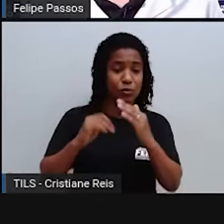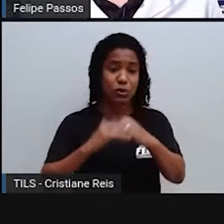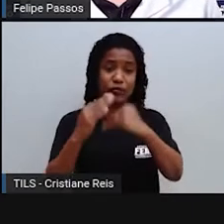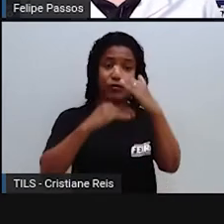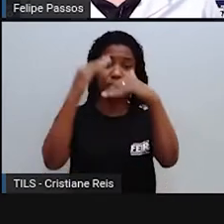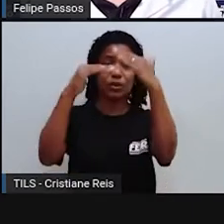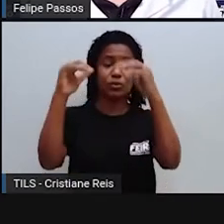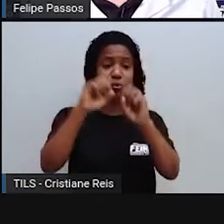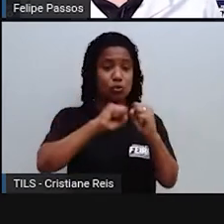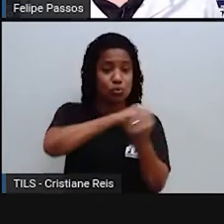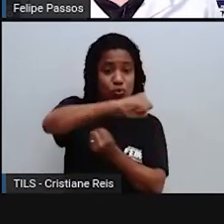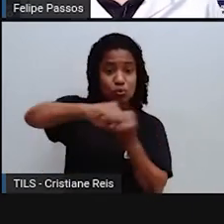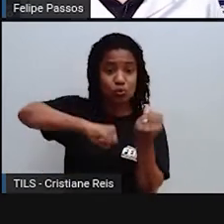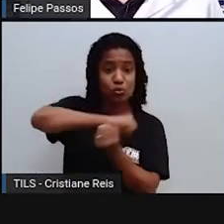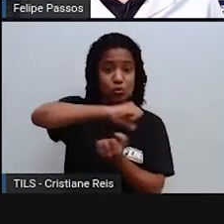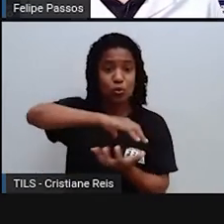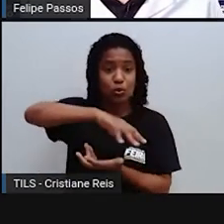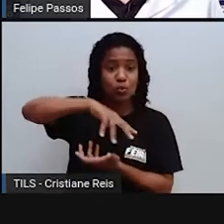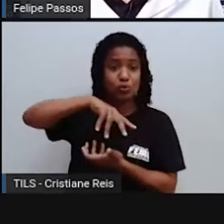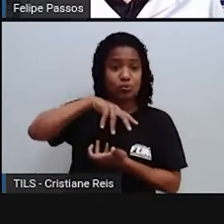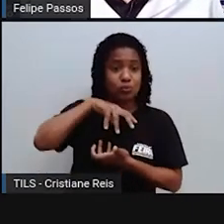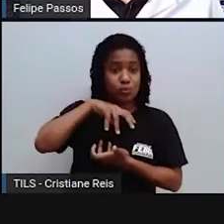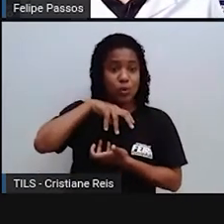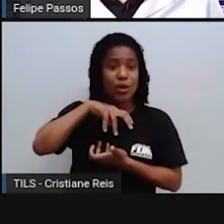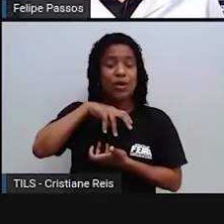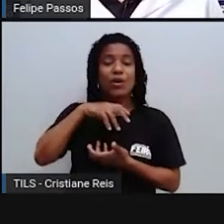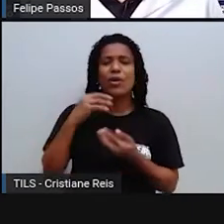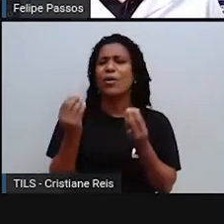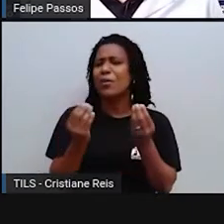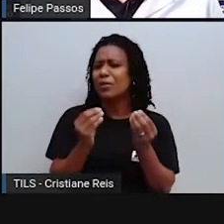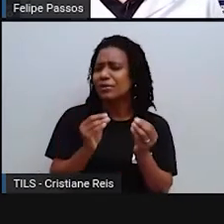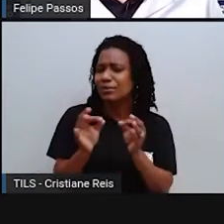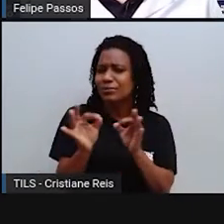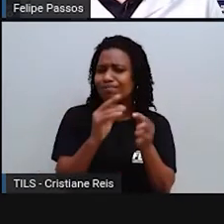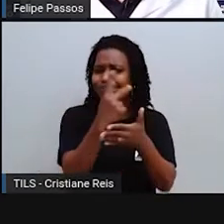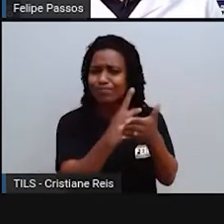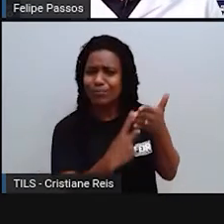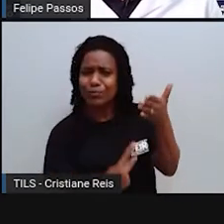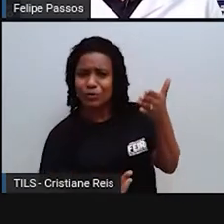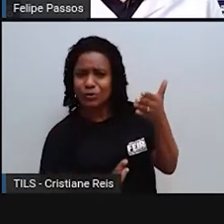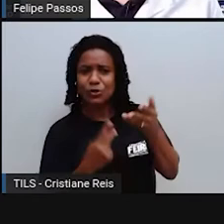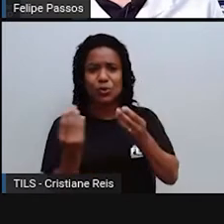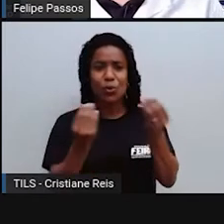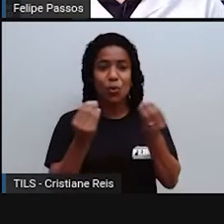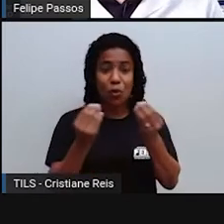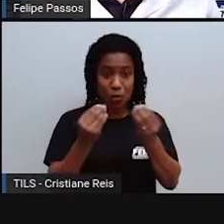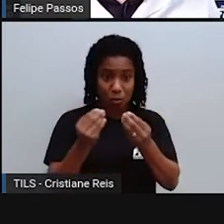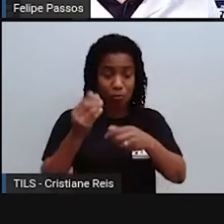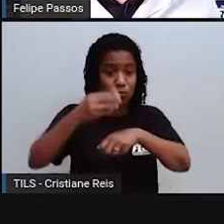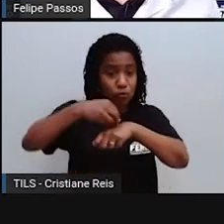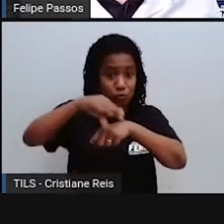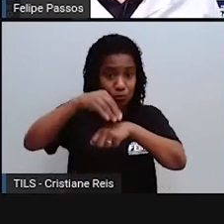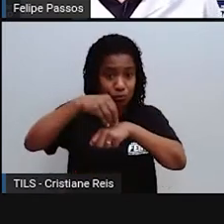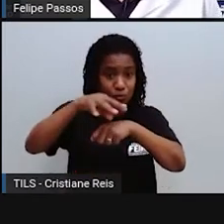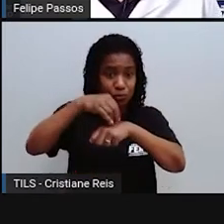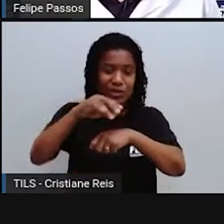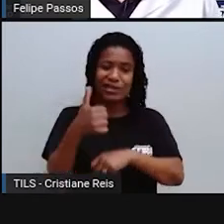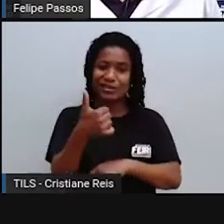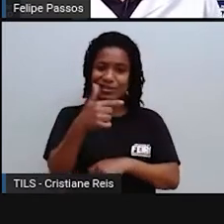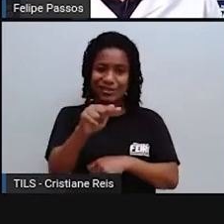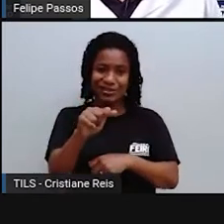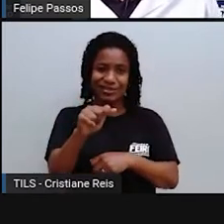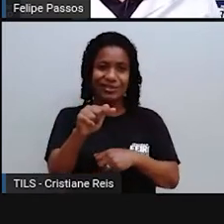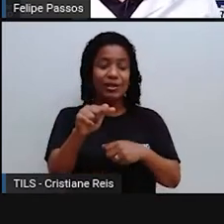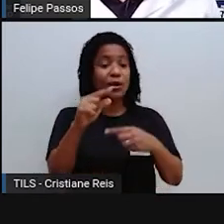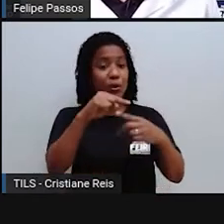O que é esse projeto? Esse projeto tem dicas, é um planejamento para que a gente